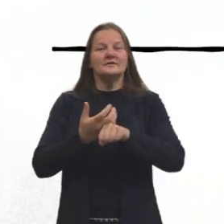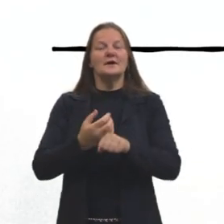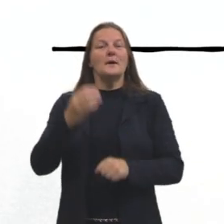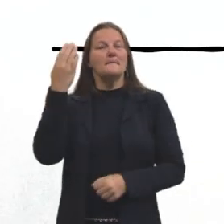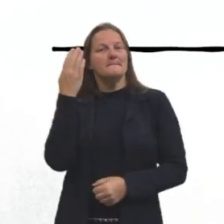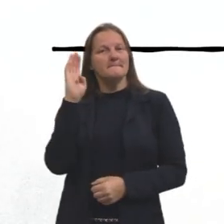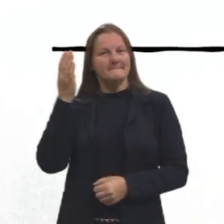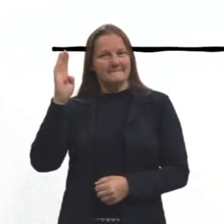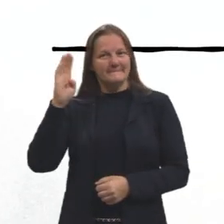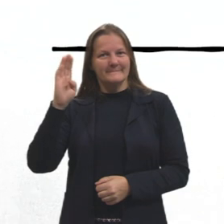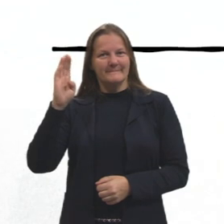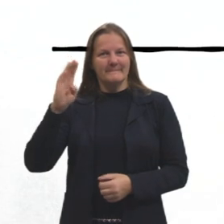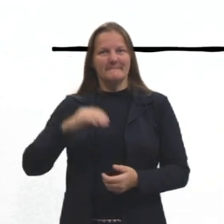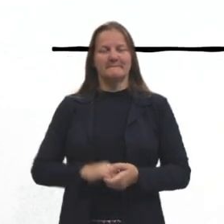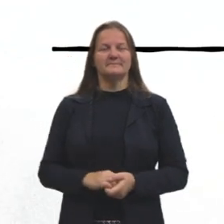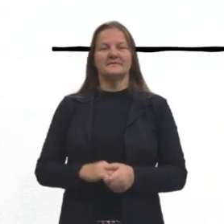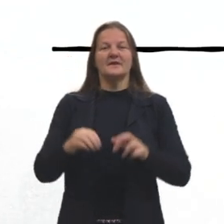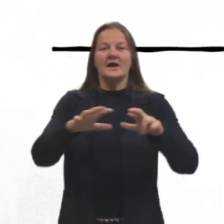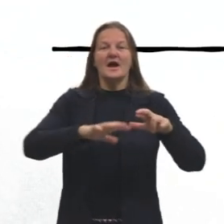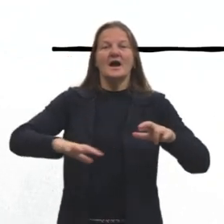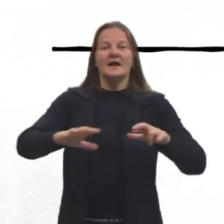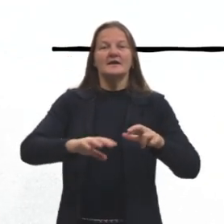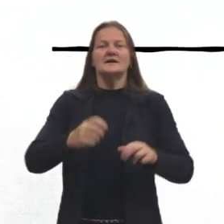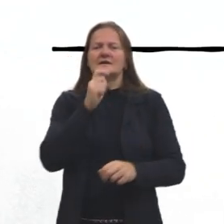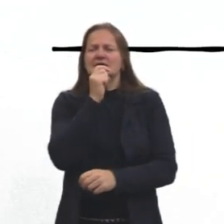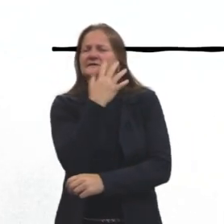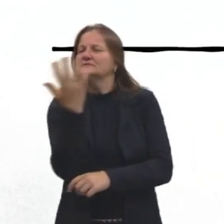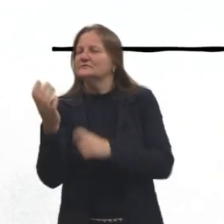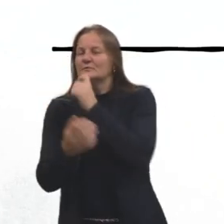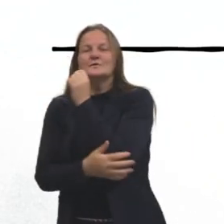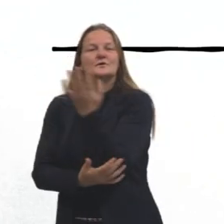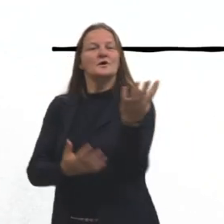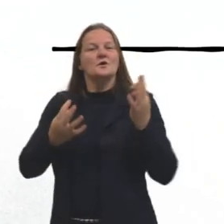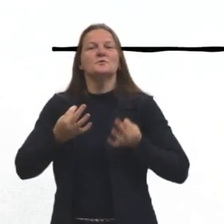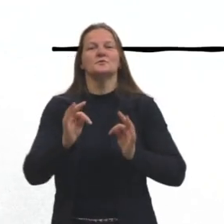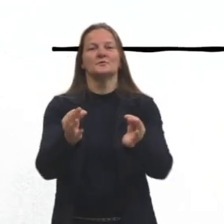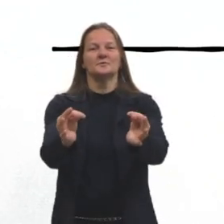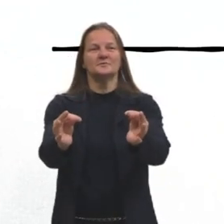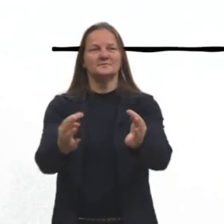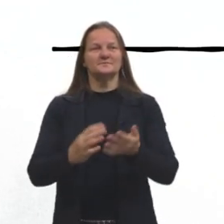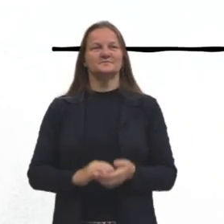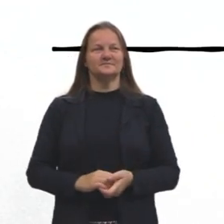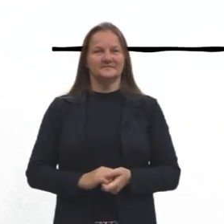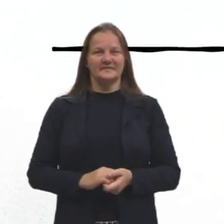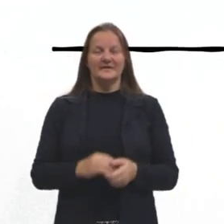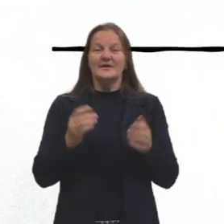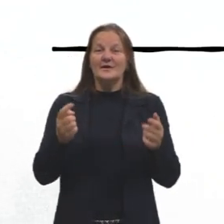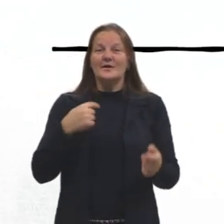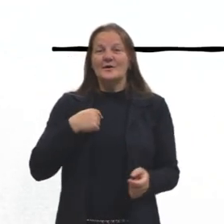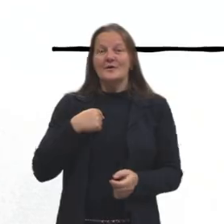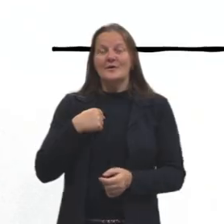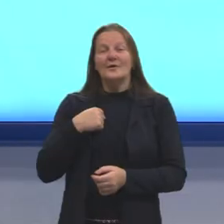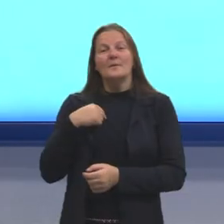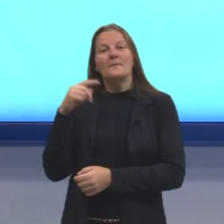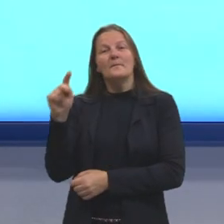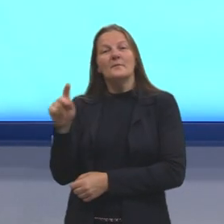curricular de Biologia, na área das Ciências da Natureza e suas Tecnologias. Eu me chamo